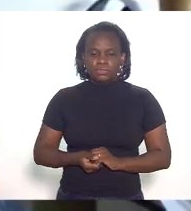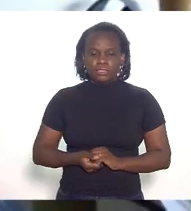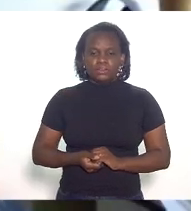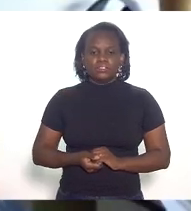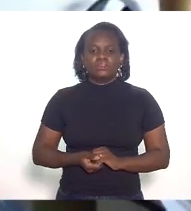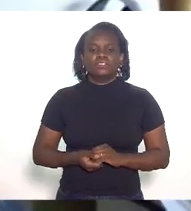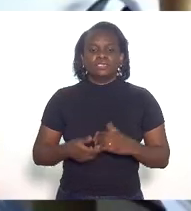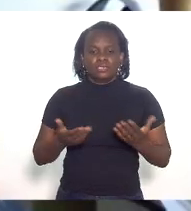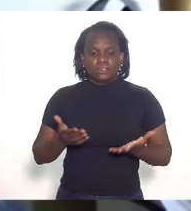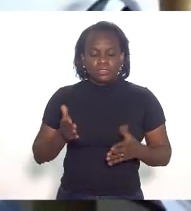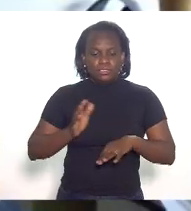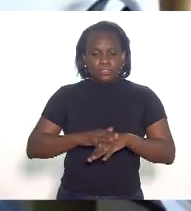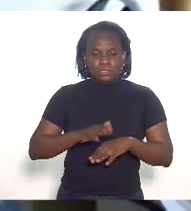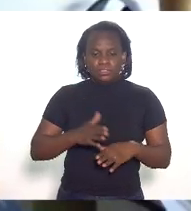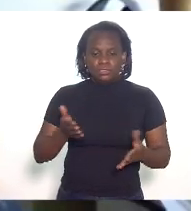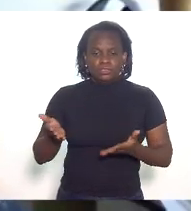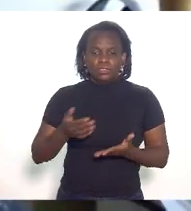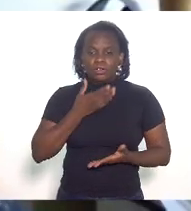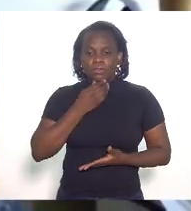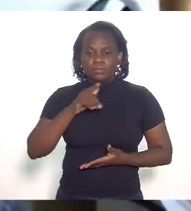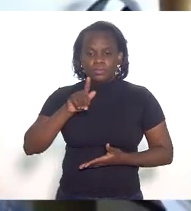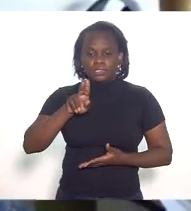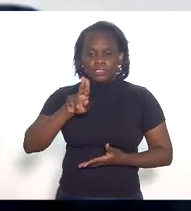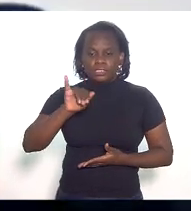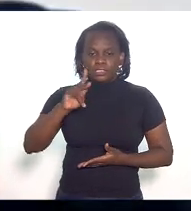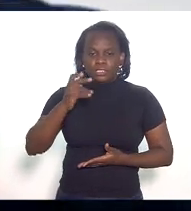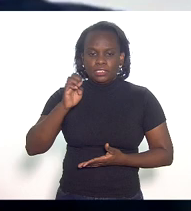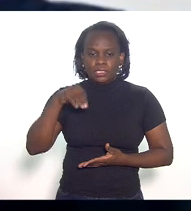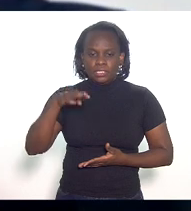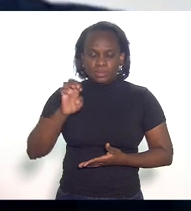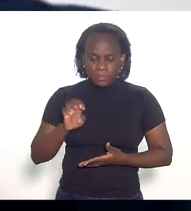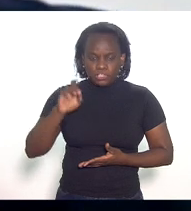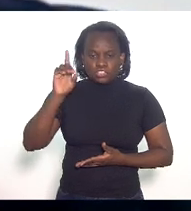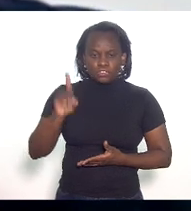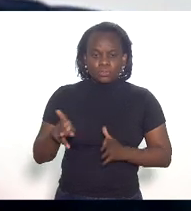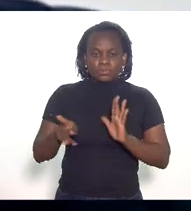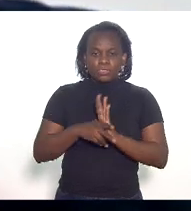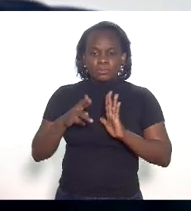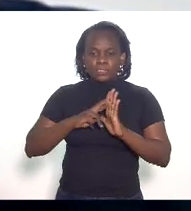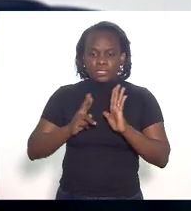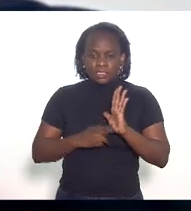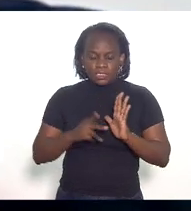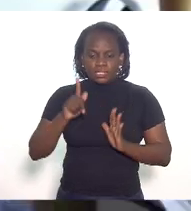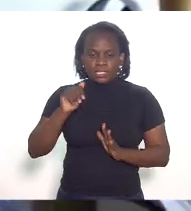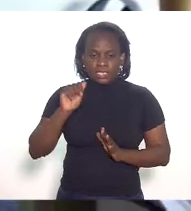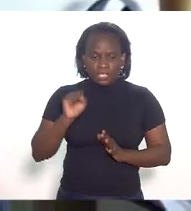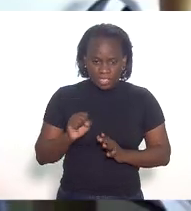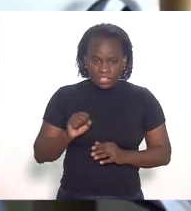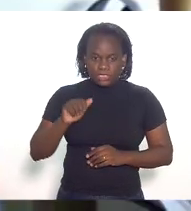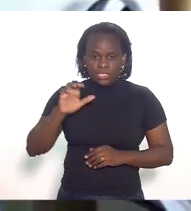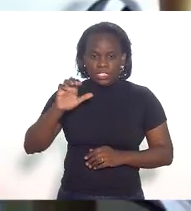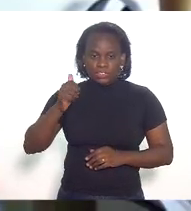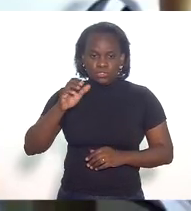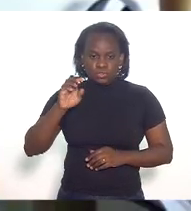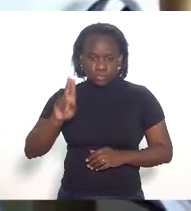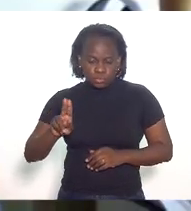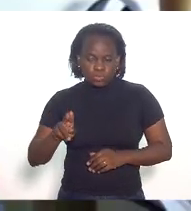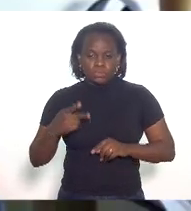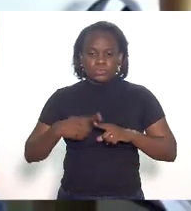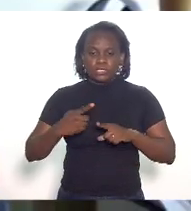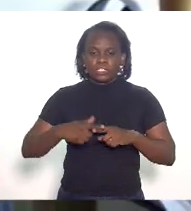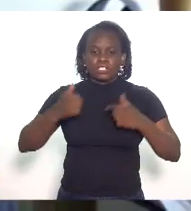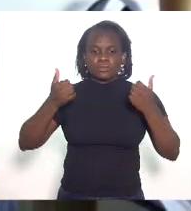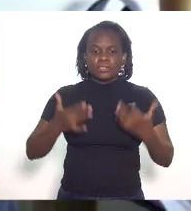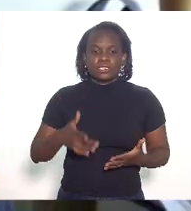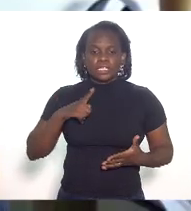primeiro dar a palavra para o senhor Guilherme Penteado diretor de regulação de gás natural a sul o que disse que teria